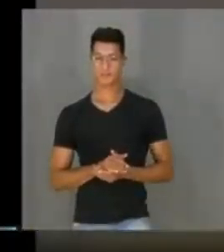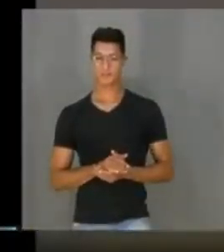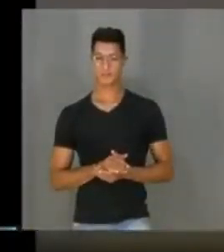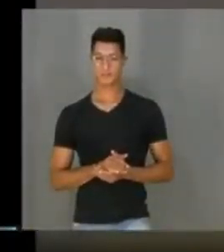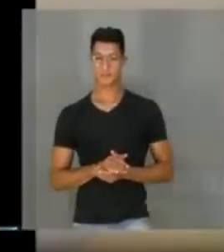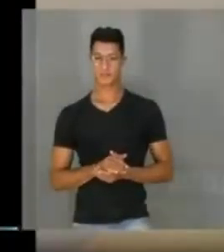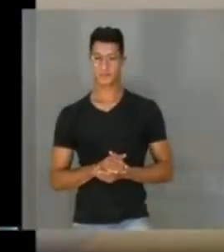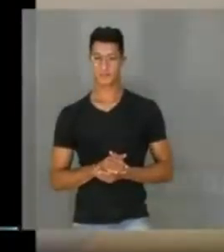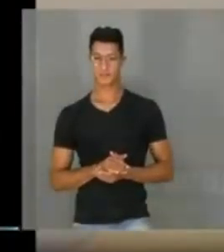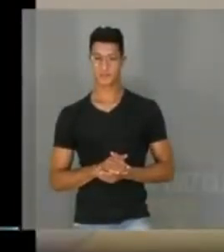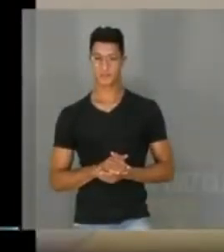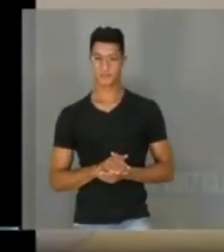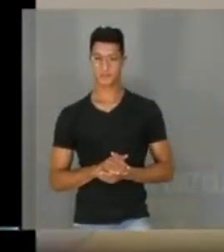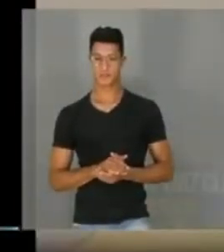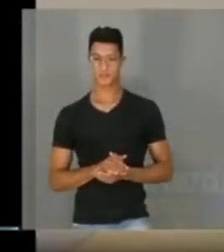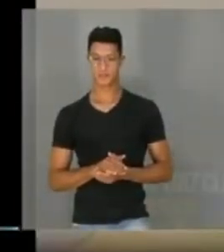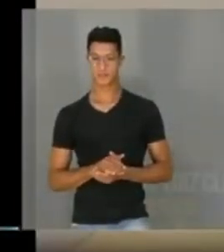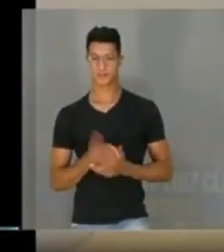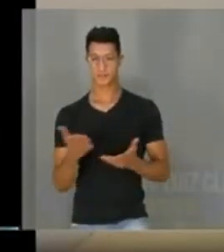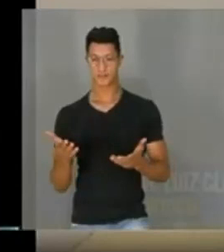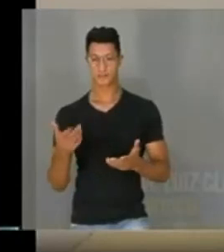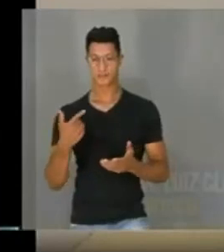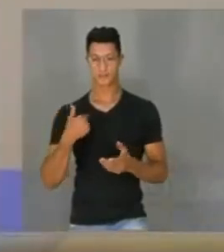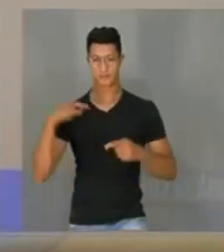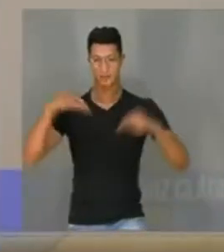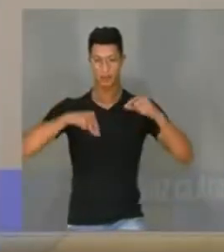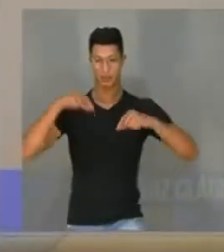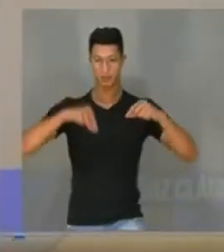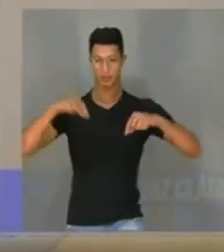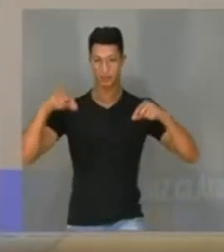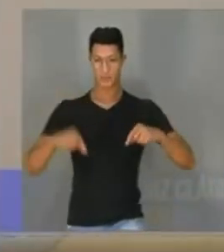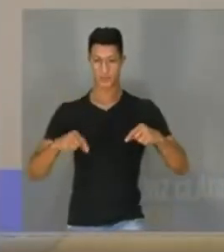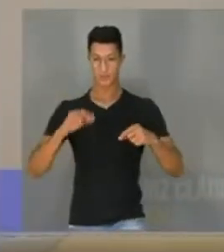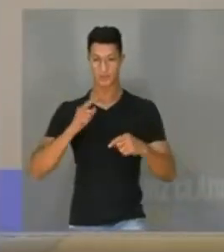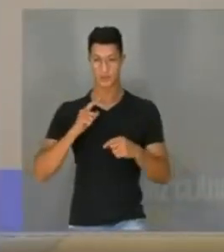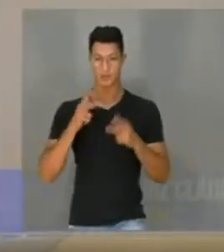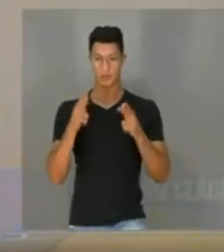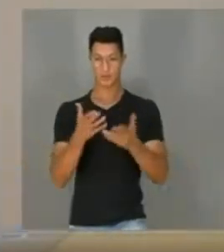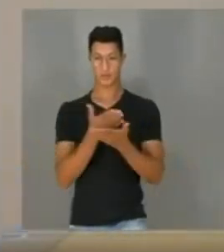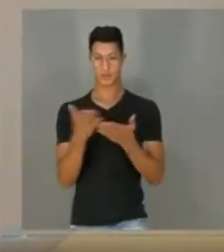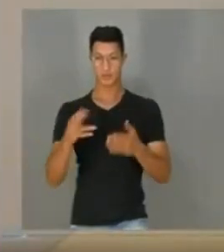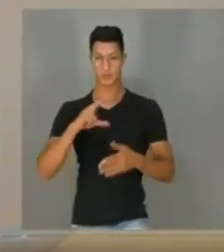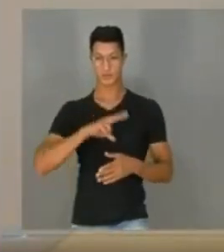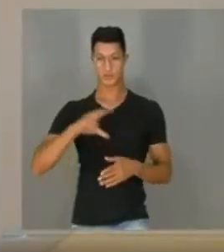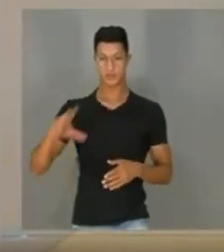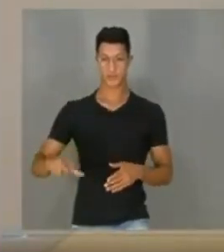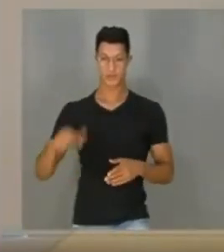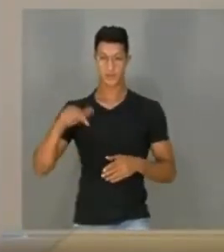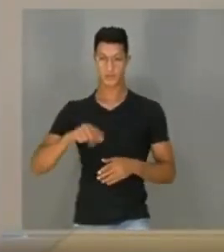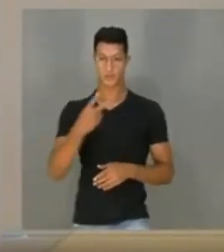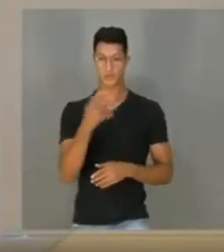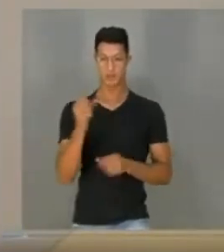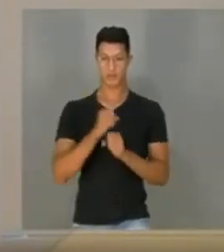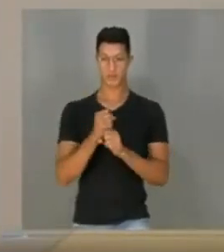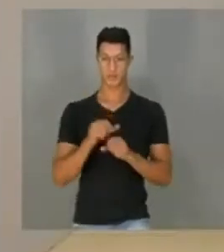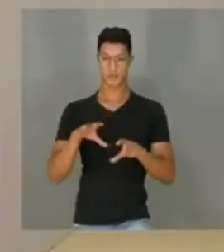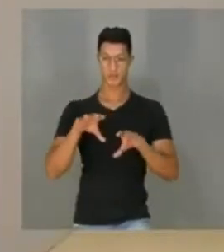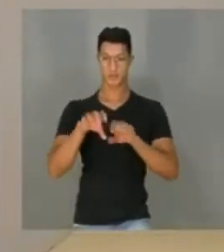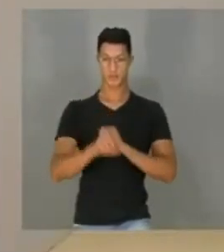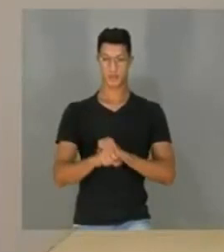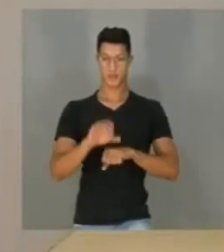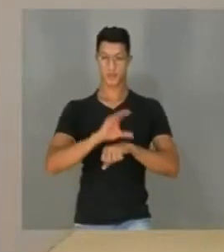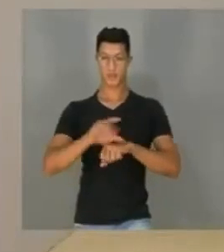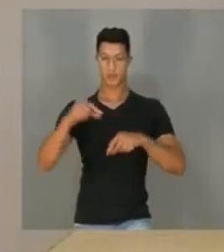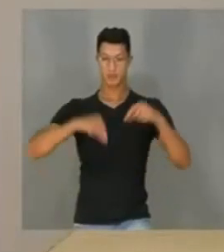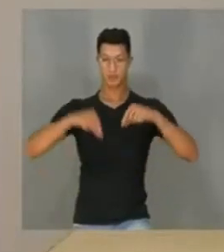Olá, eu sou o Gustavo Moreira Júnior, sou apunturista, ou apuntor, como se diz aqui em Portugal, e há 20 anos me formei no curso